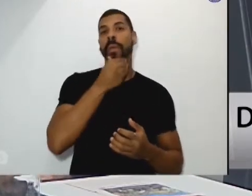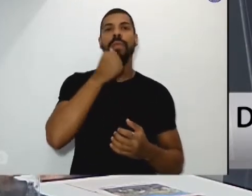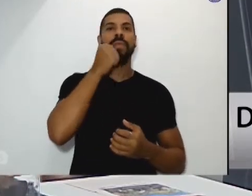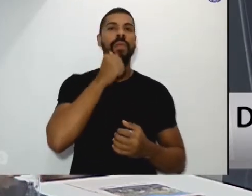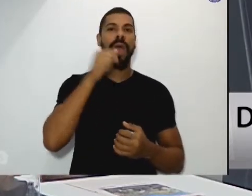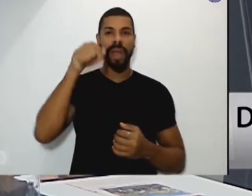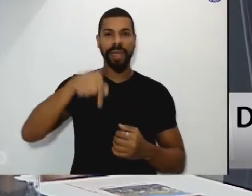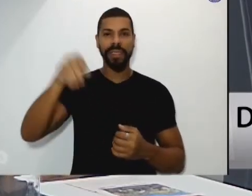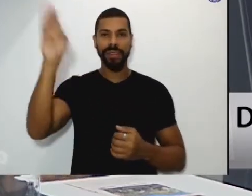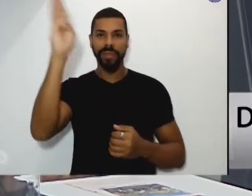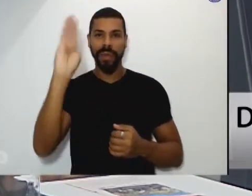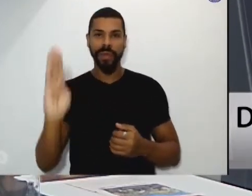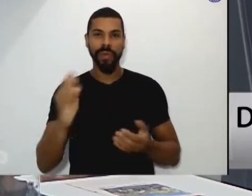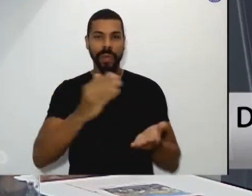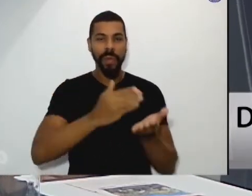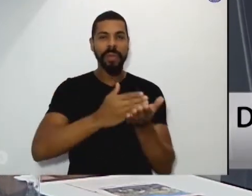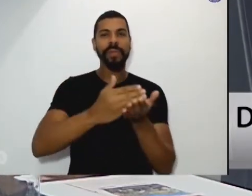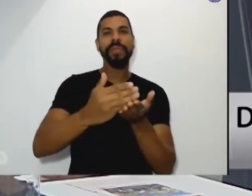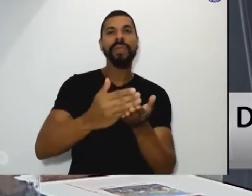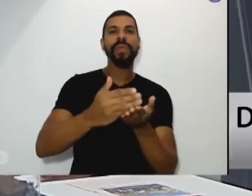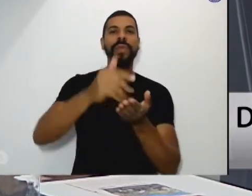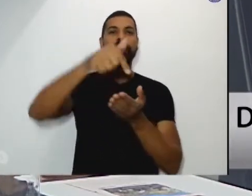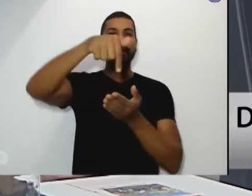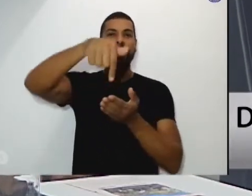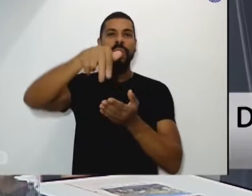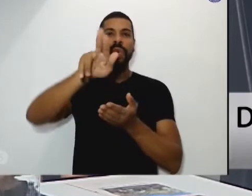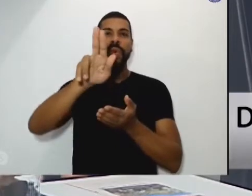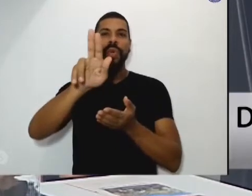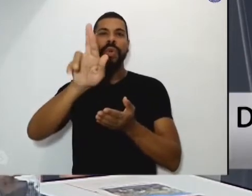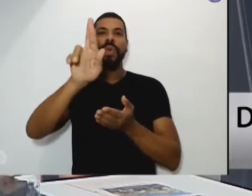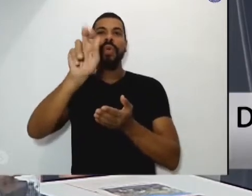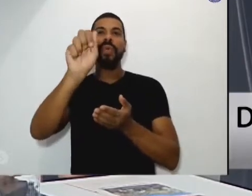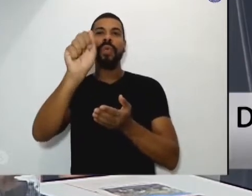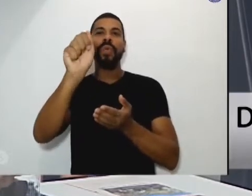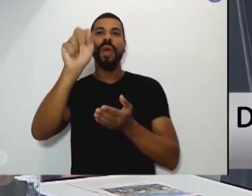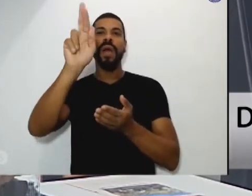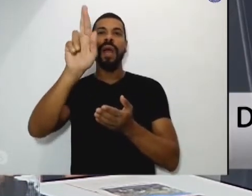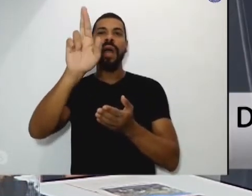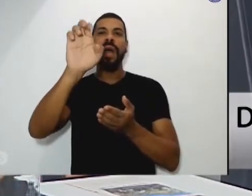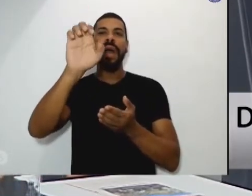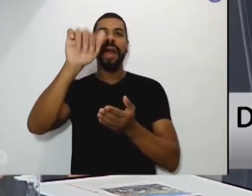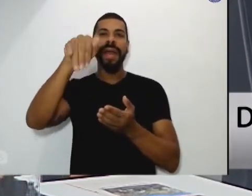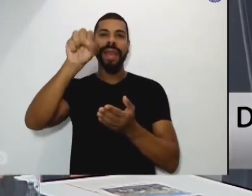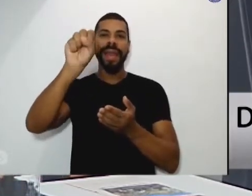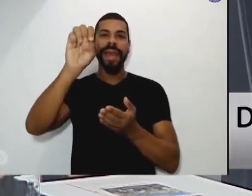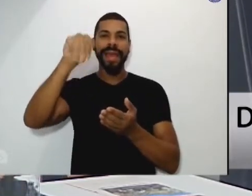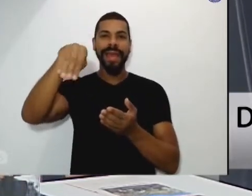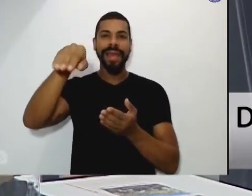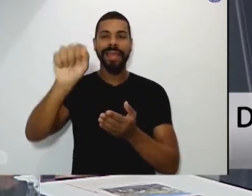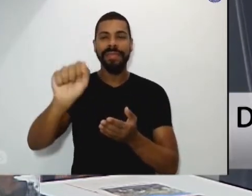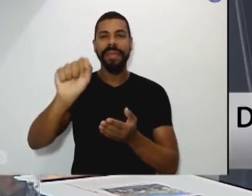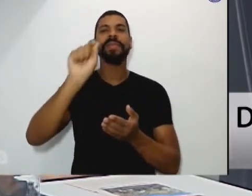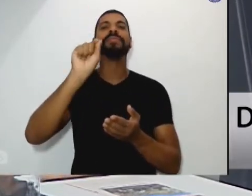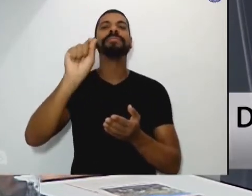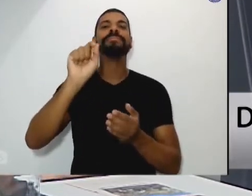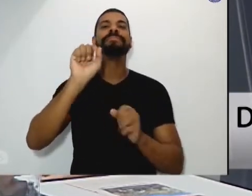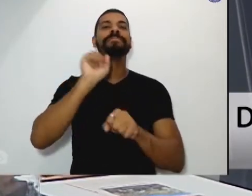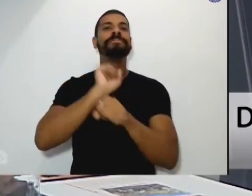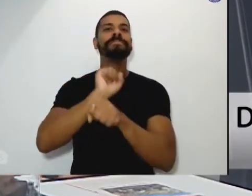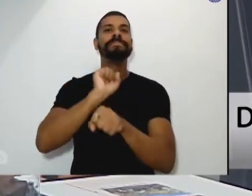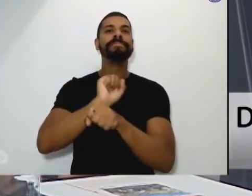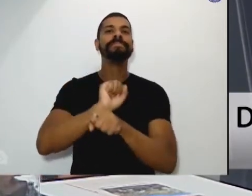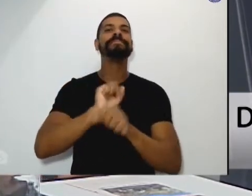quaresma, tempo forte de oração e conversão, em que nos preparamos para celebrar o